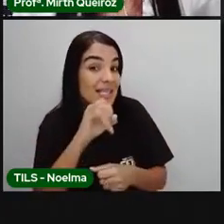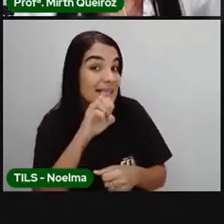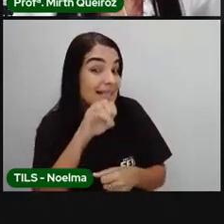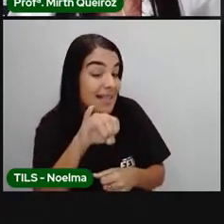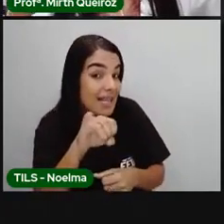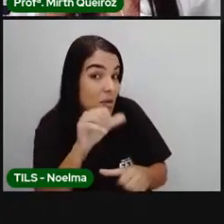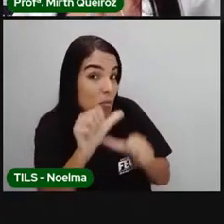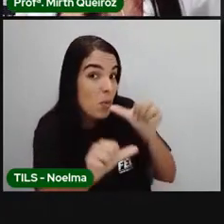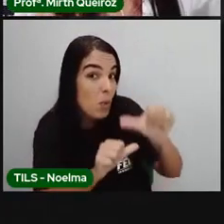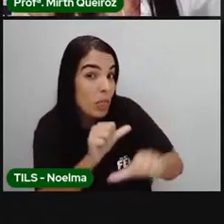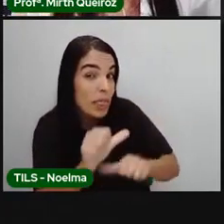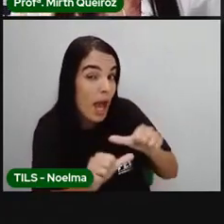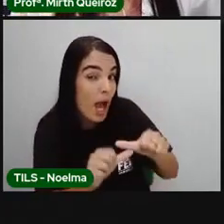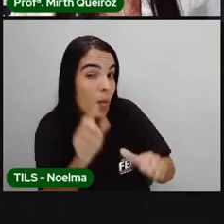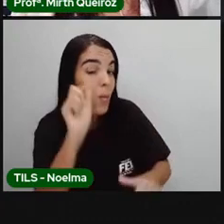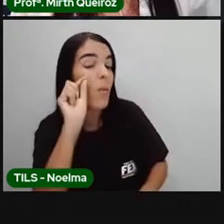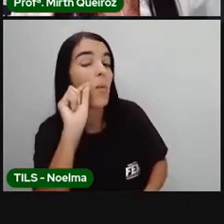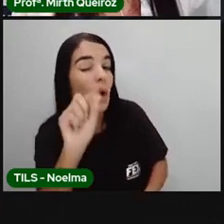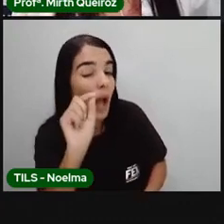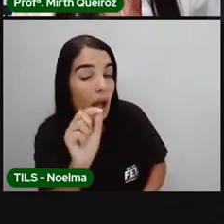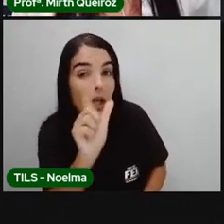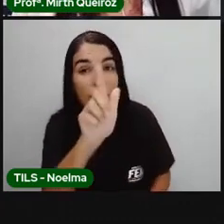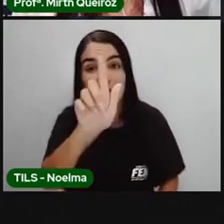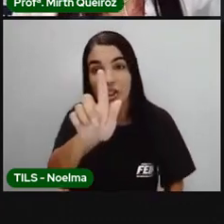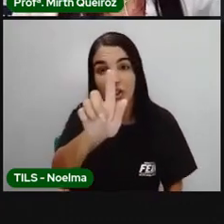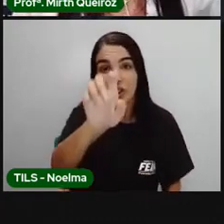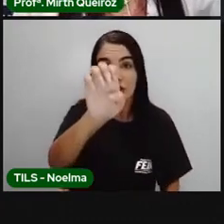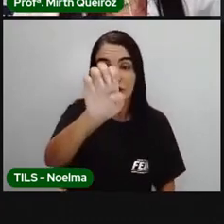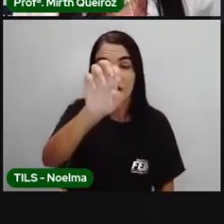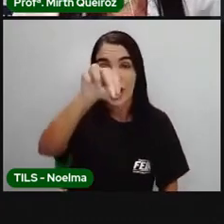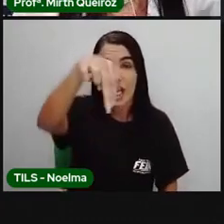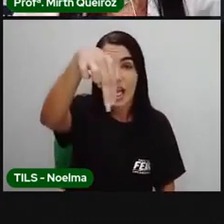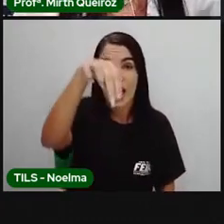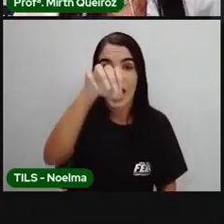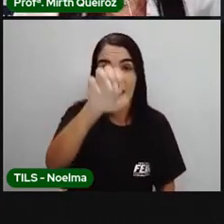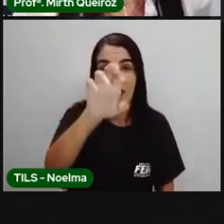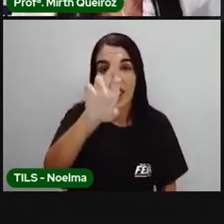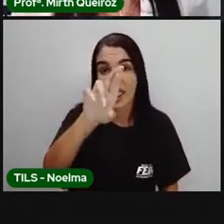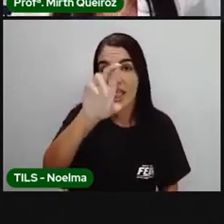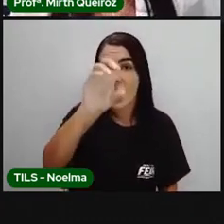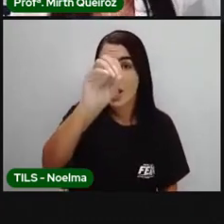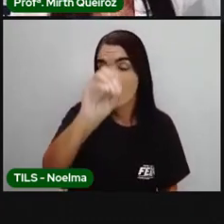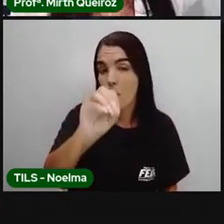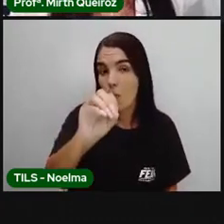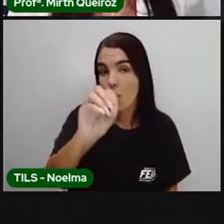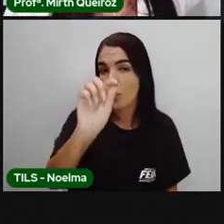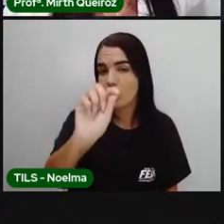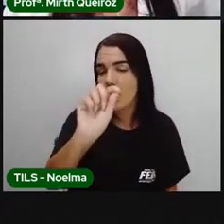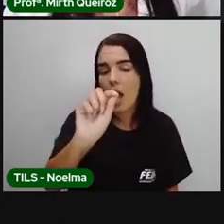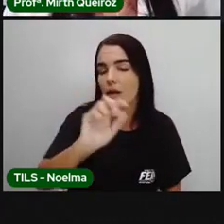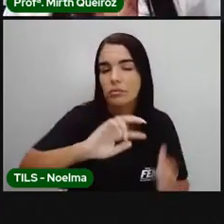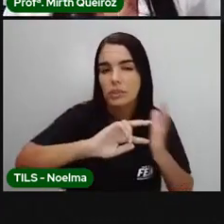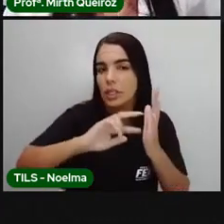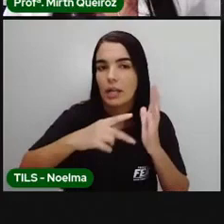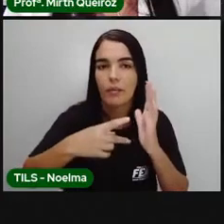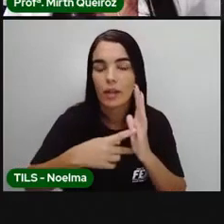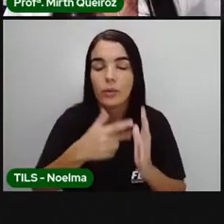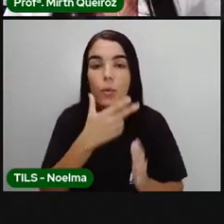Lembrem que no início, eu falei que o gênero é se é masculino ou feminino.